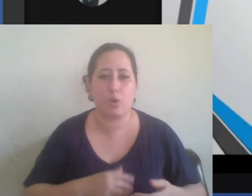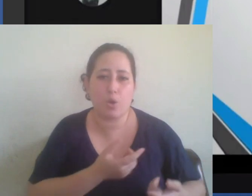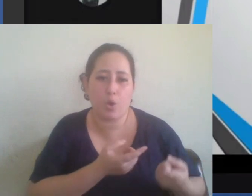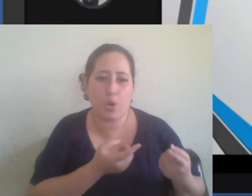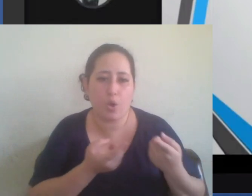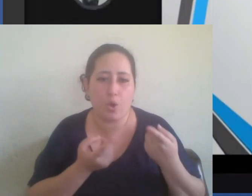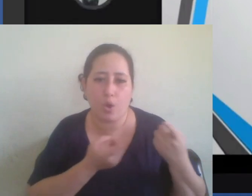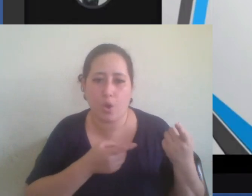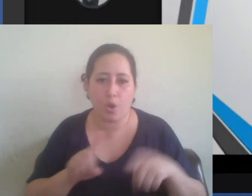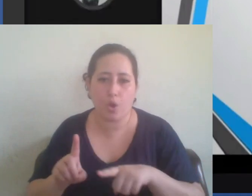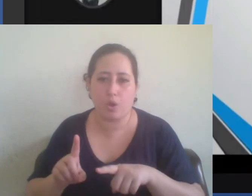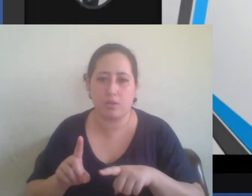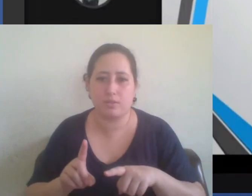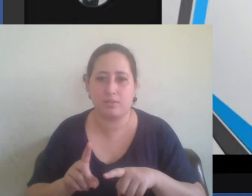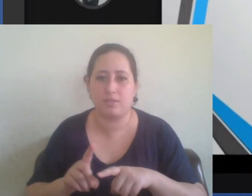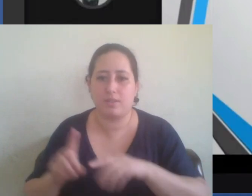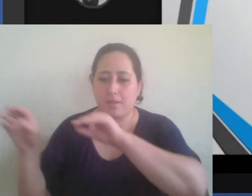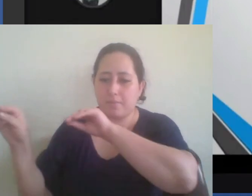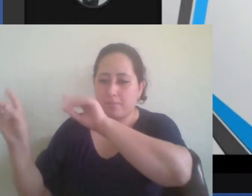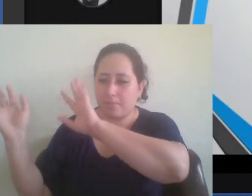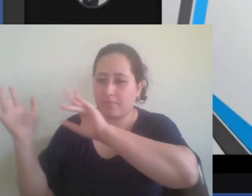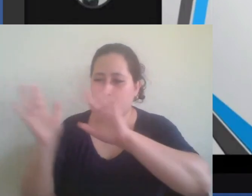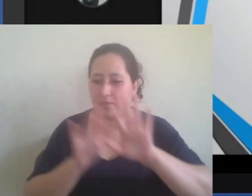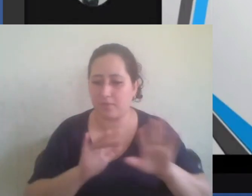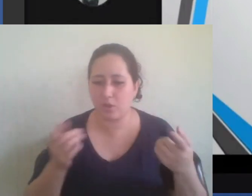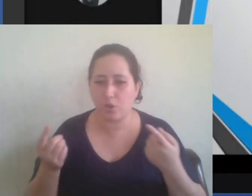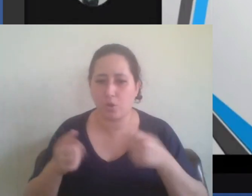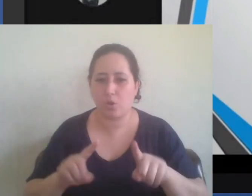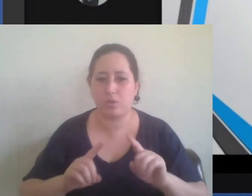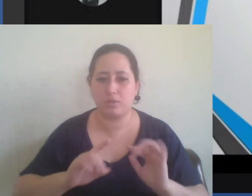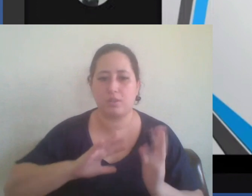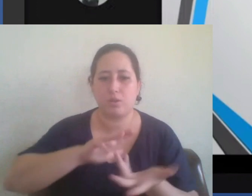anti-migração anti-globalização